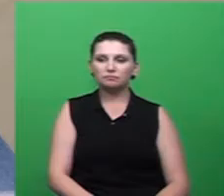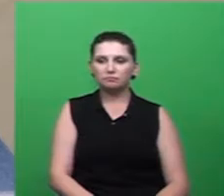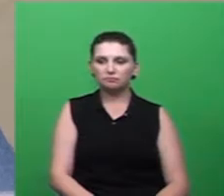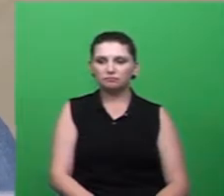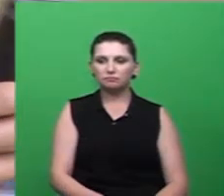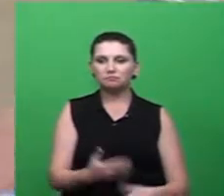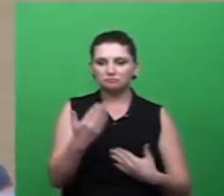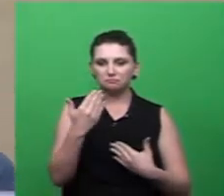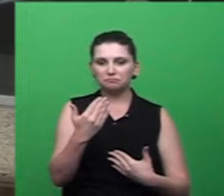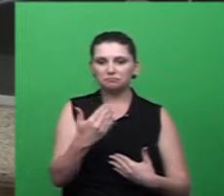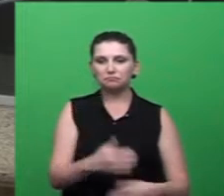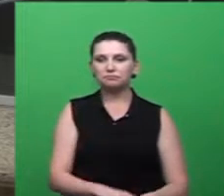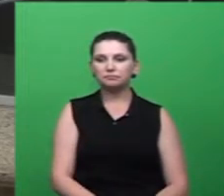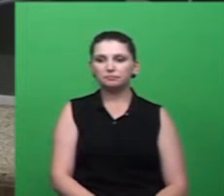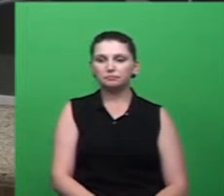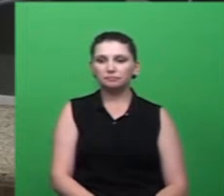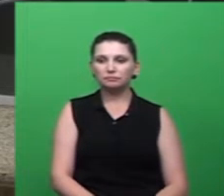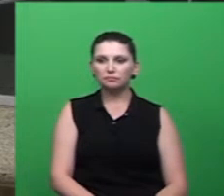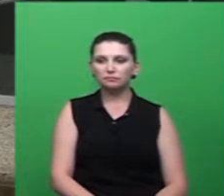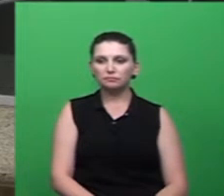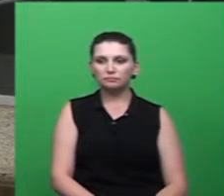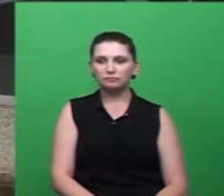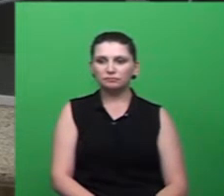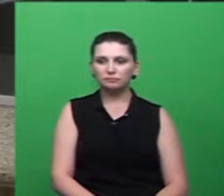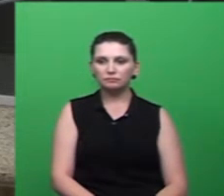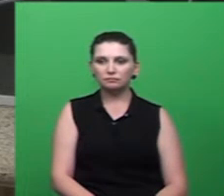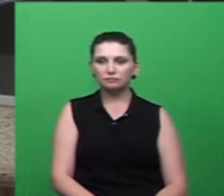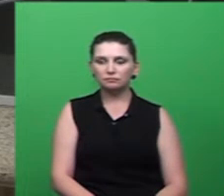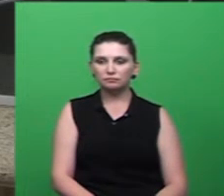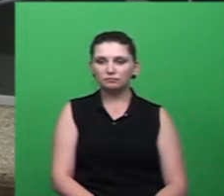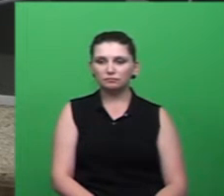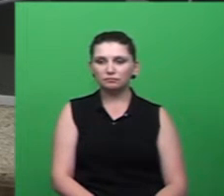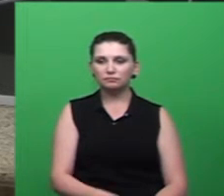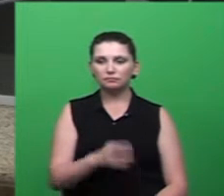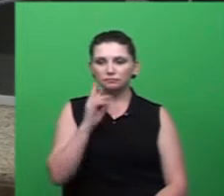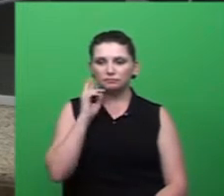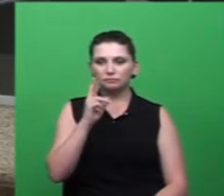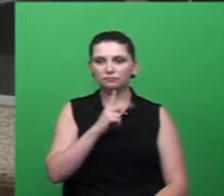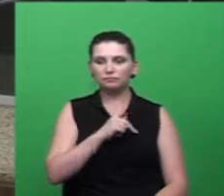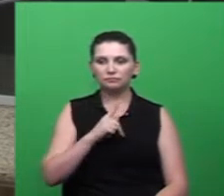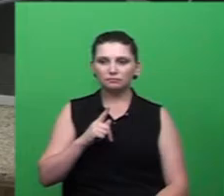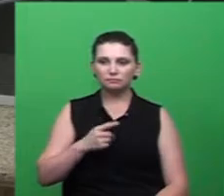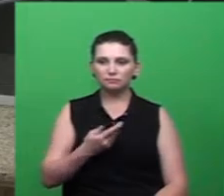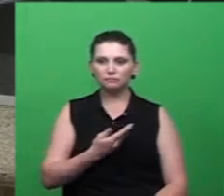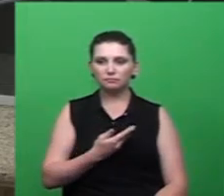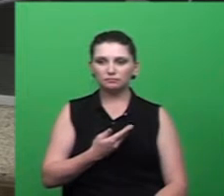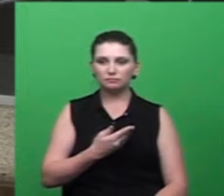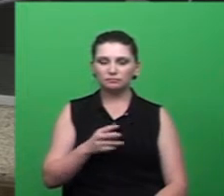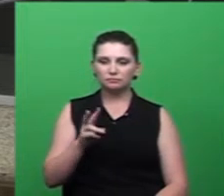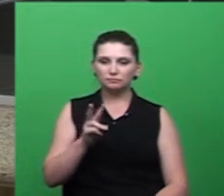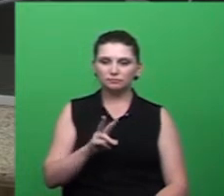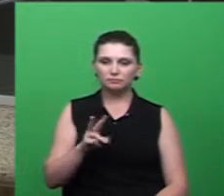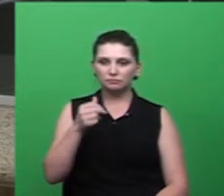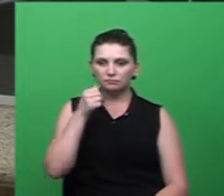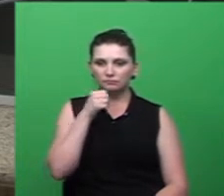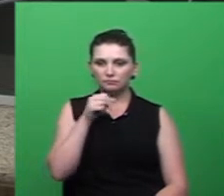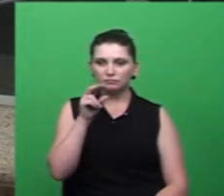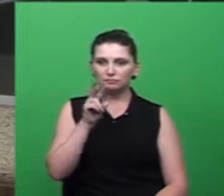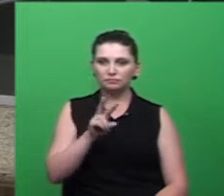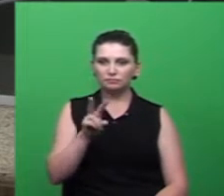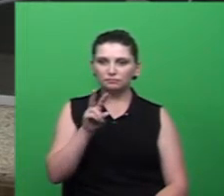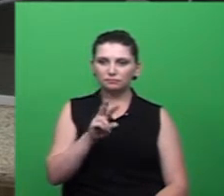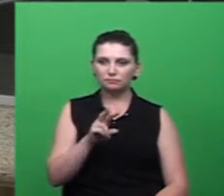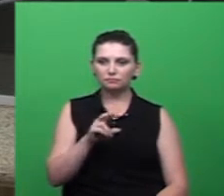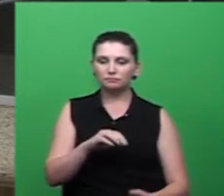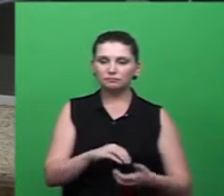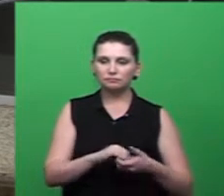obrigado senhor presidente a mesa colegas vereadores vereadora camila e aqui